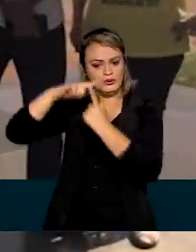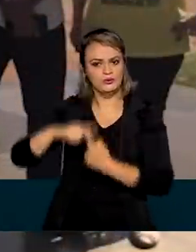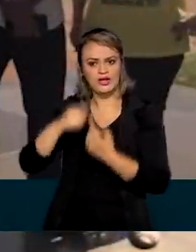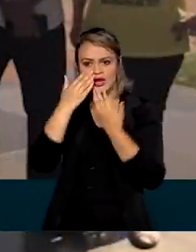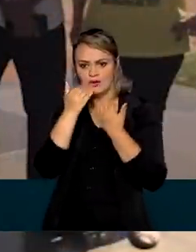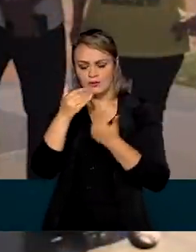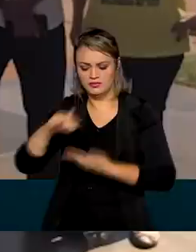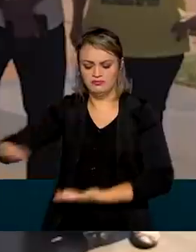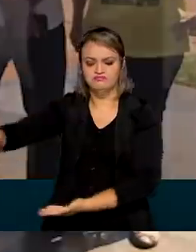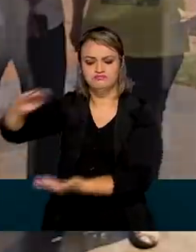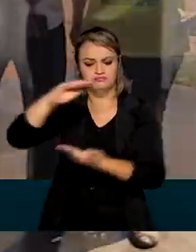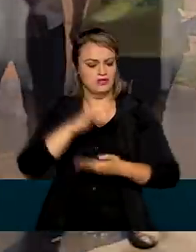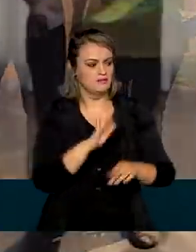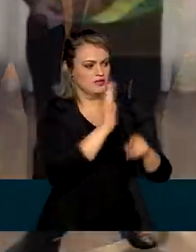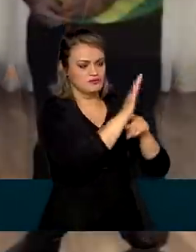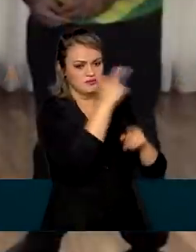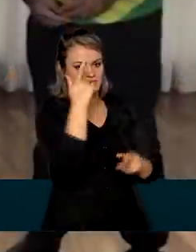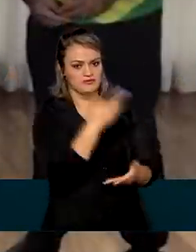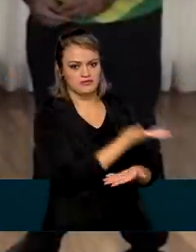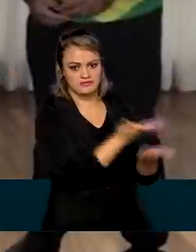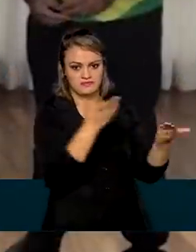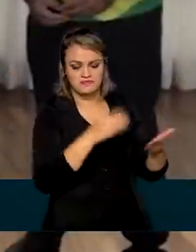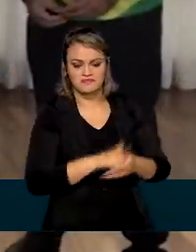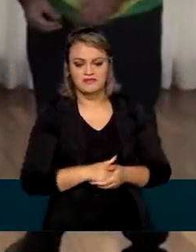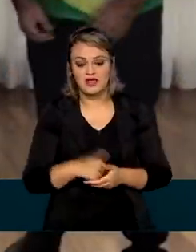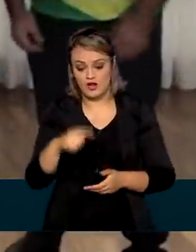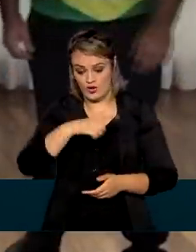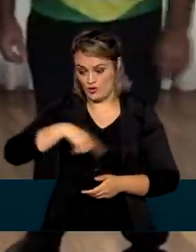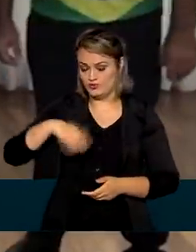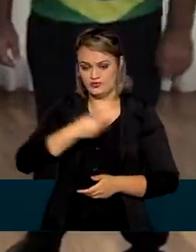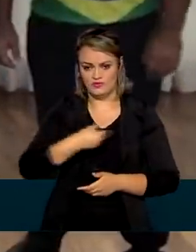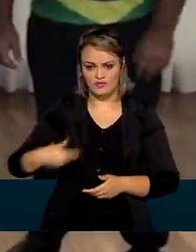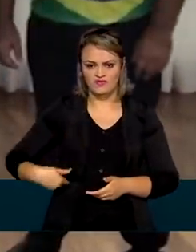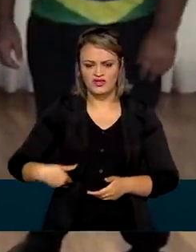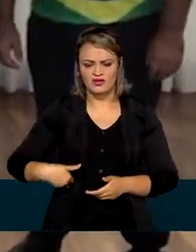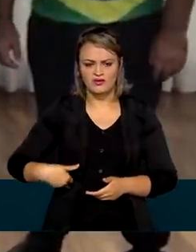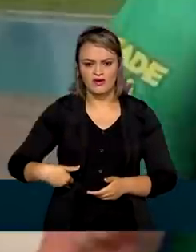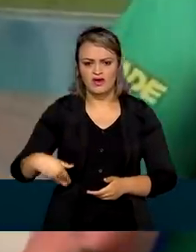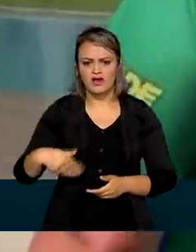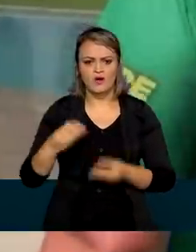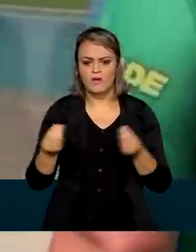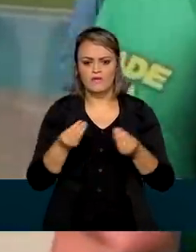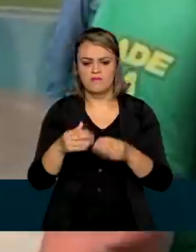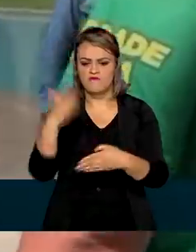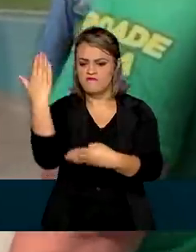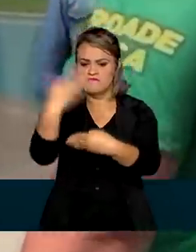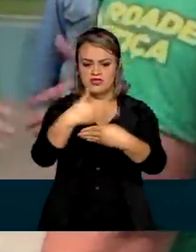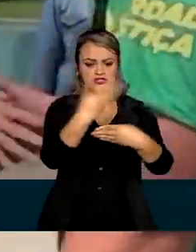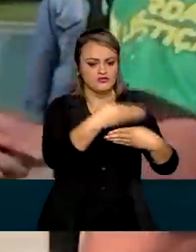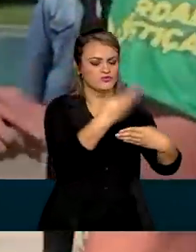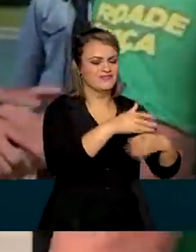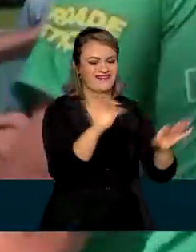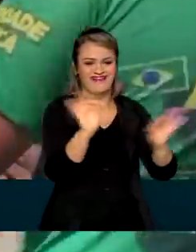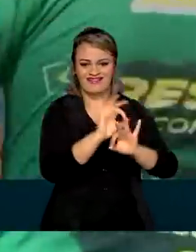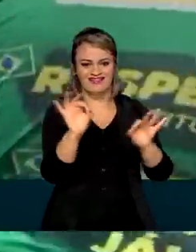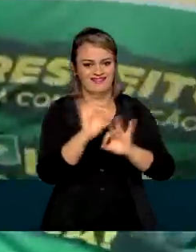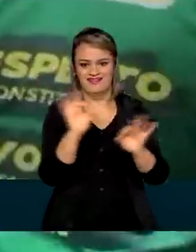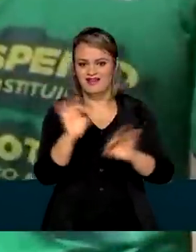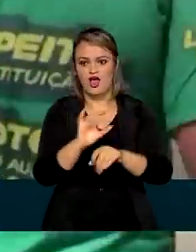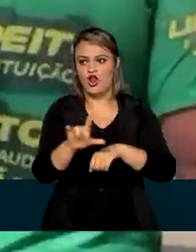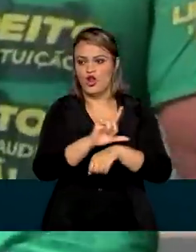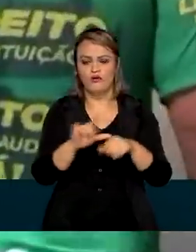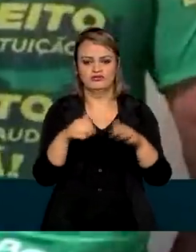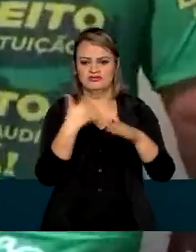para os mais necessitados. O nosso governo, em momento nenhum, fechou nada. Fechou o comércio ou